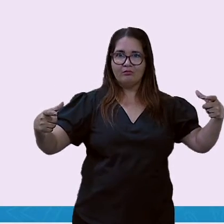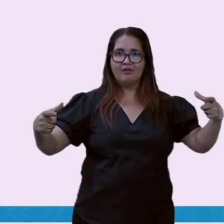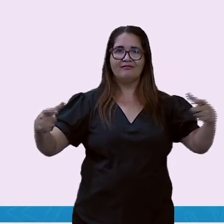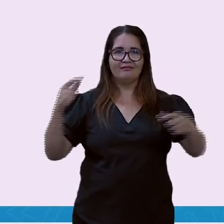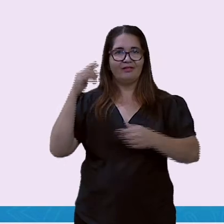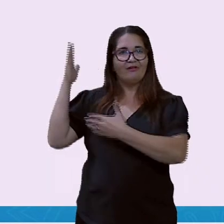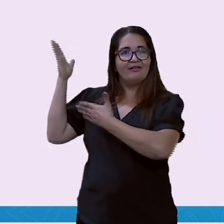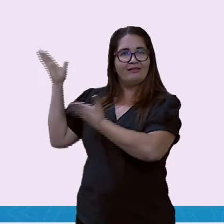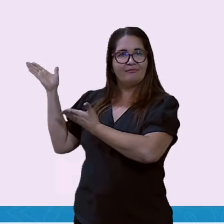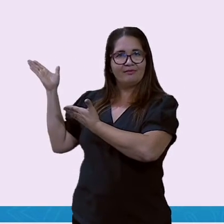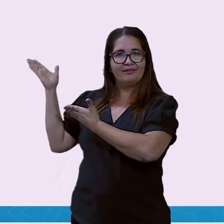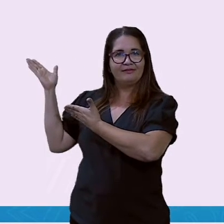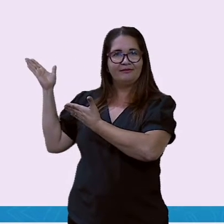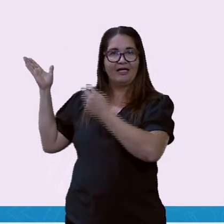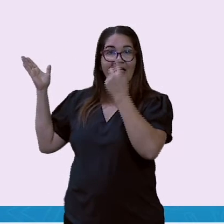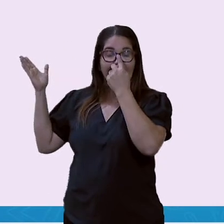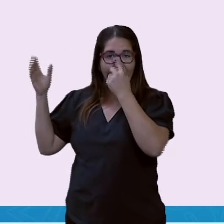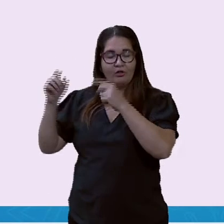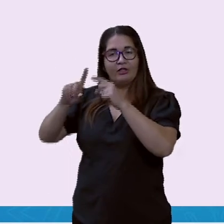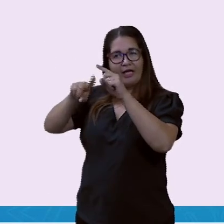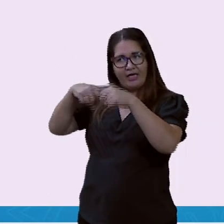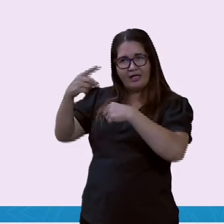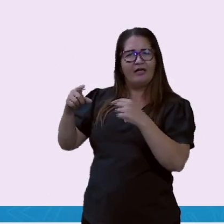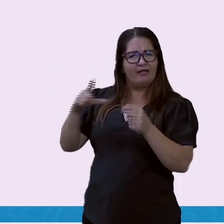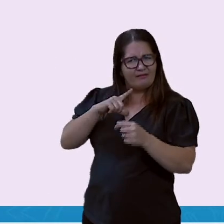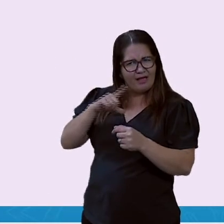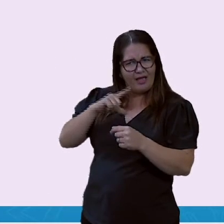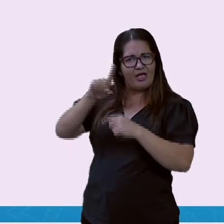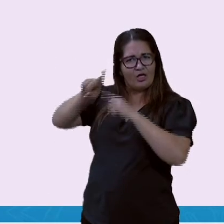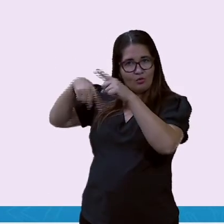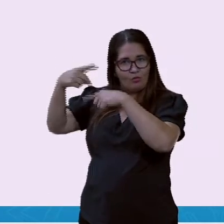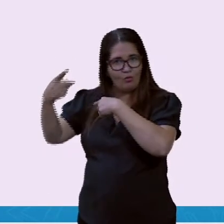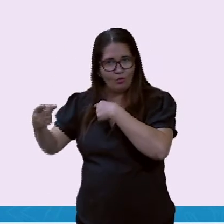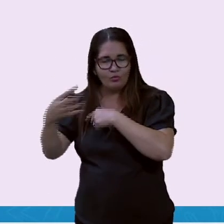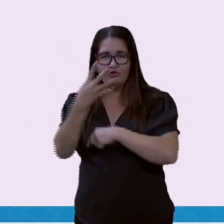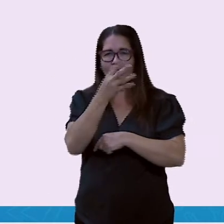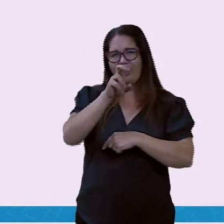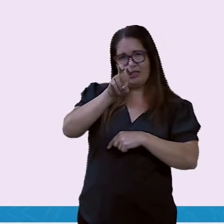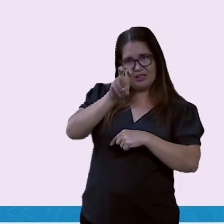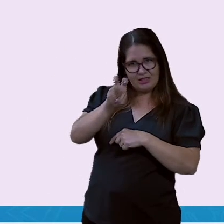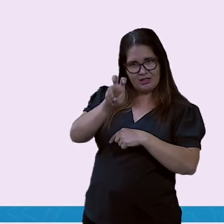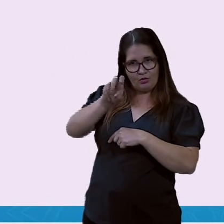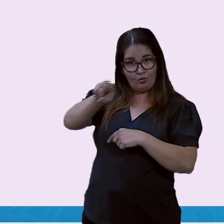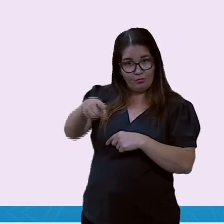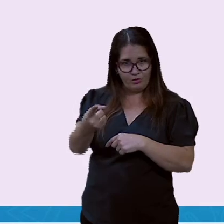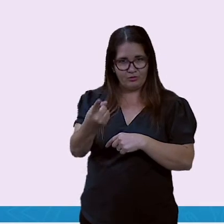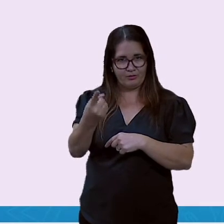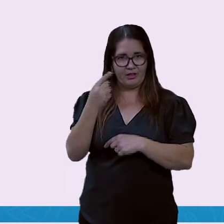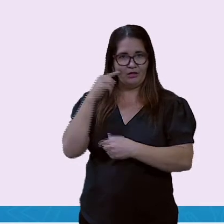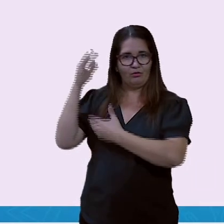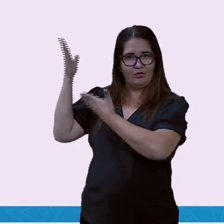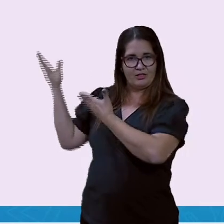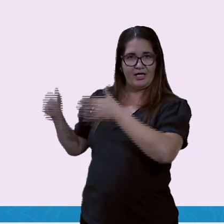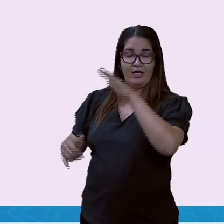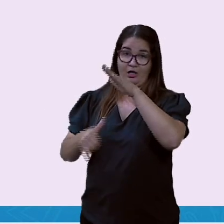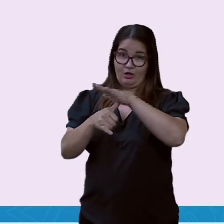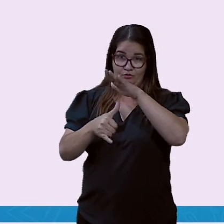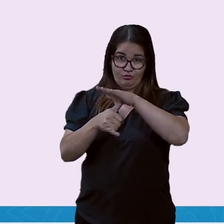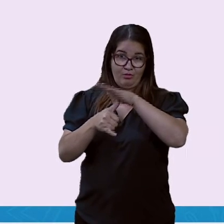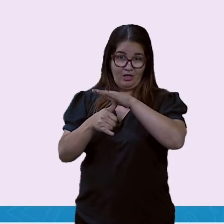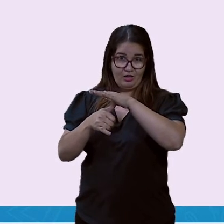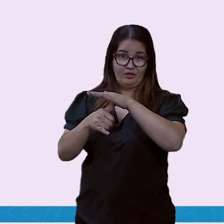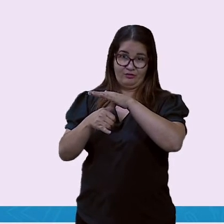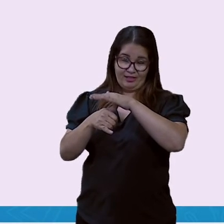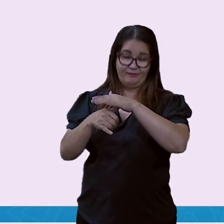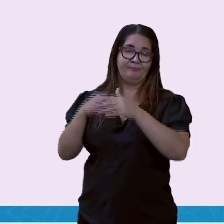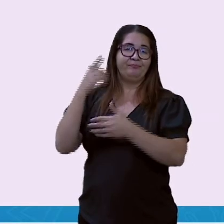capacidade é de 45 mil espectadores. 45 mil espectadores que cabe